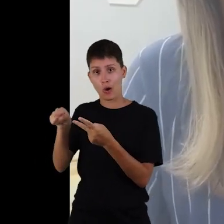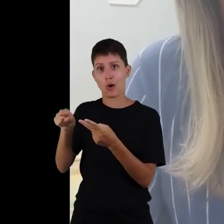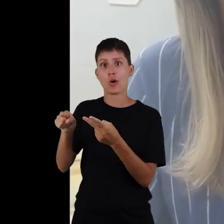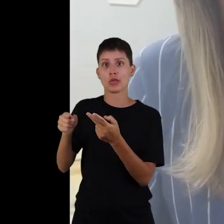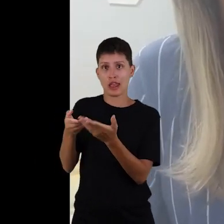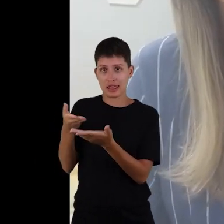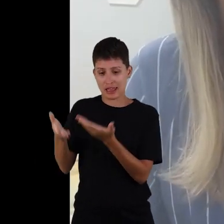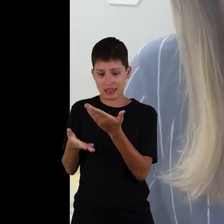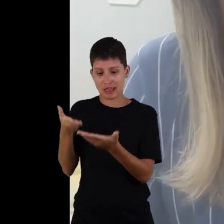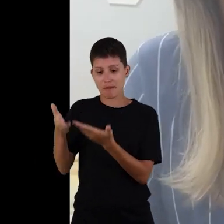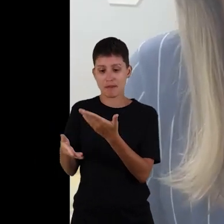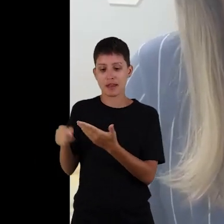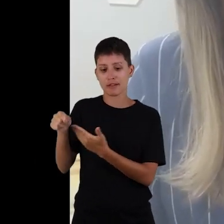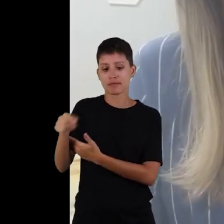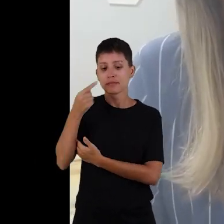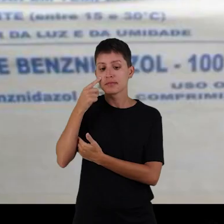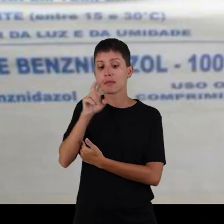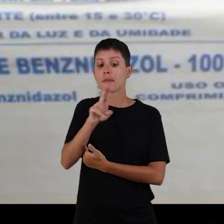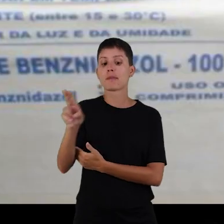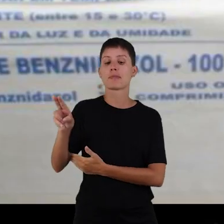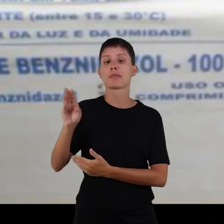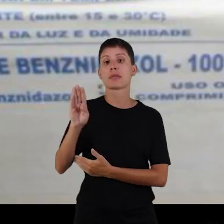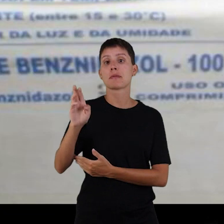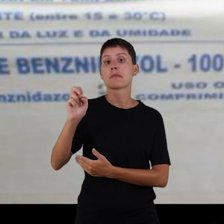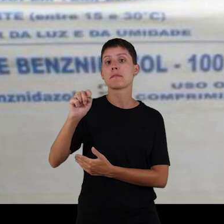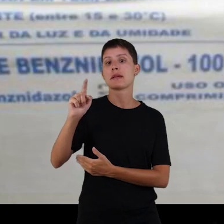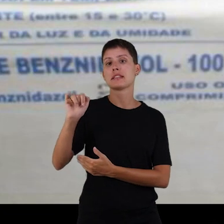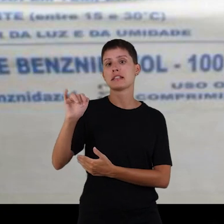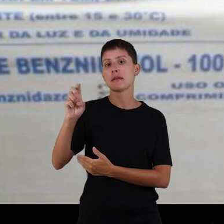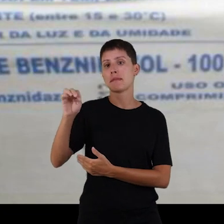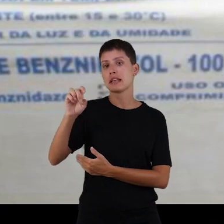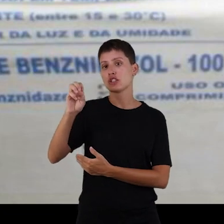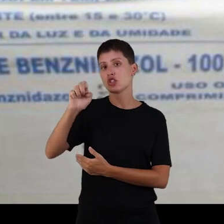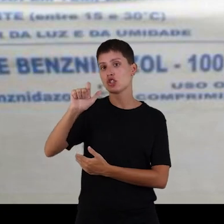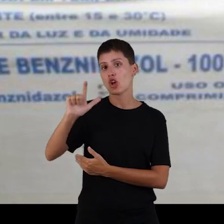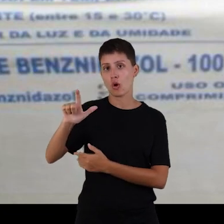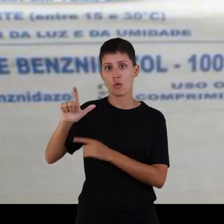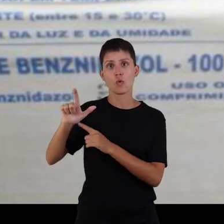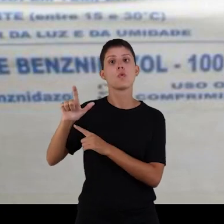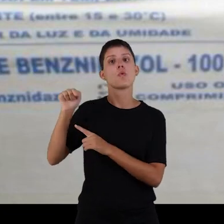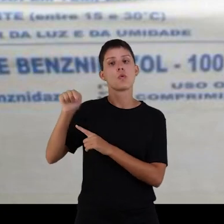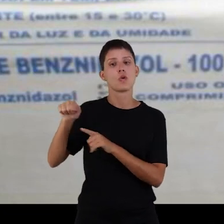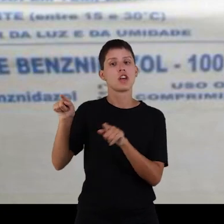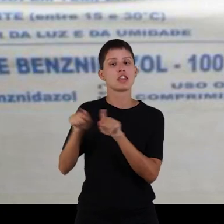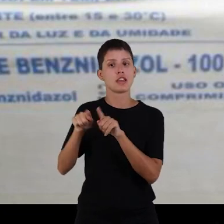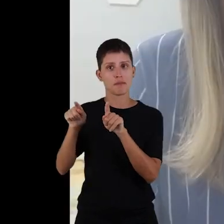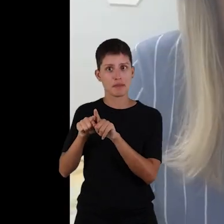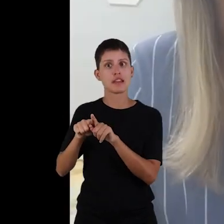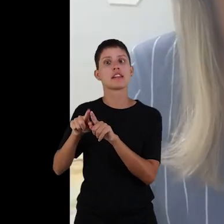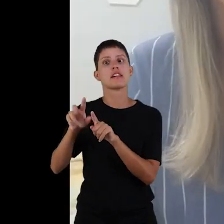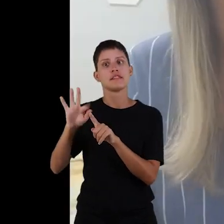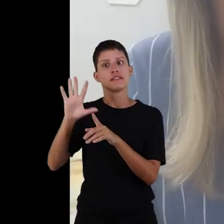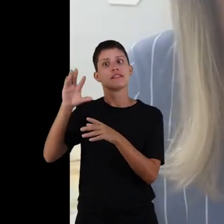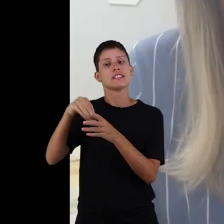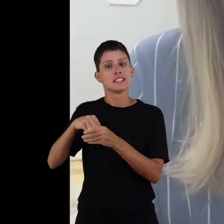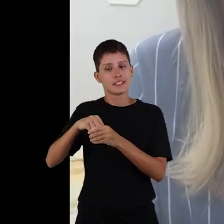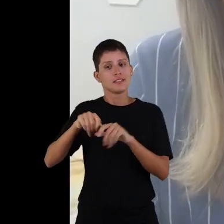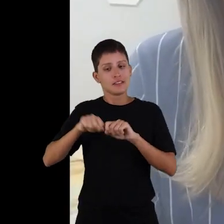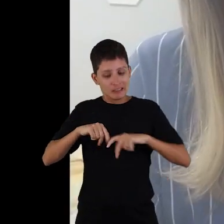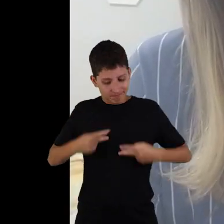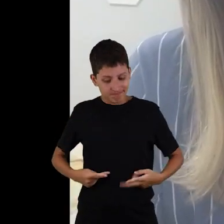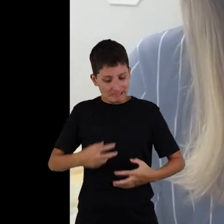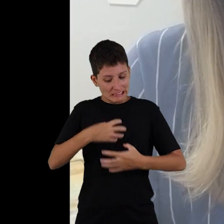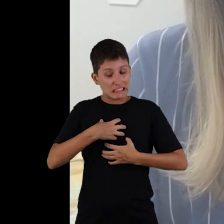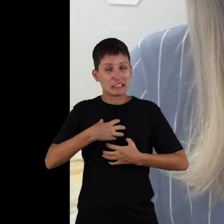o tratamento da doença de chagas, o benzinodazol, que o benzinodazol, justamente, ele também vai ter vários efeitos